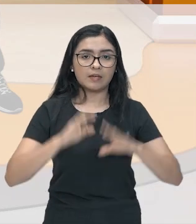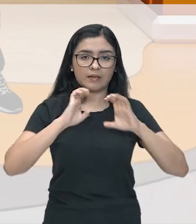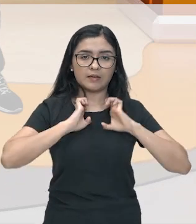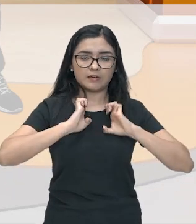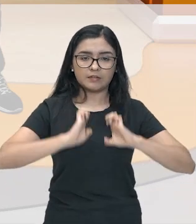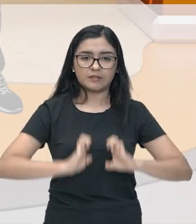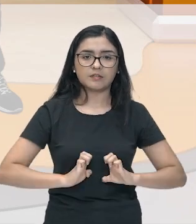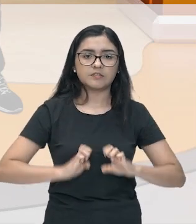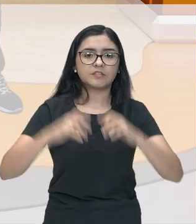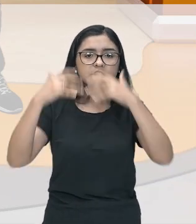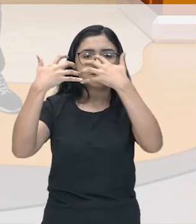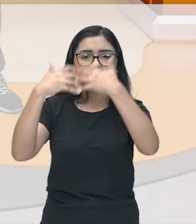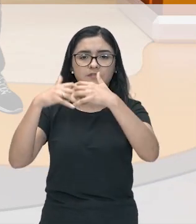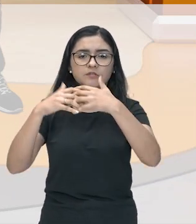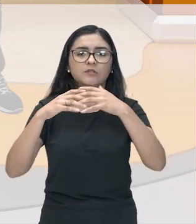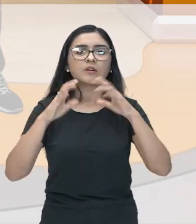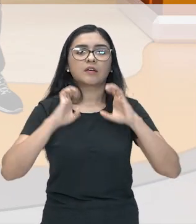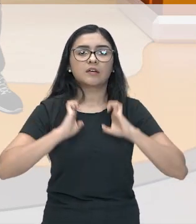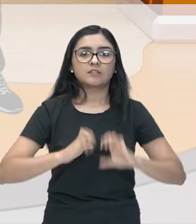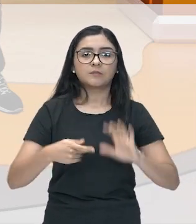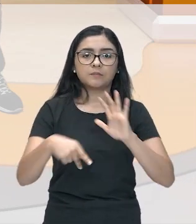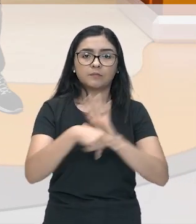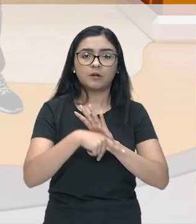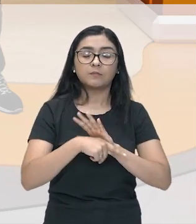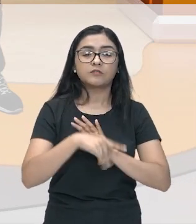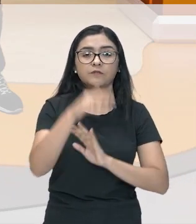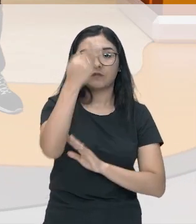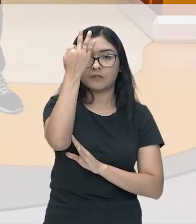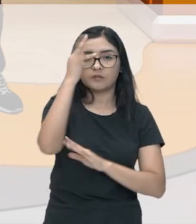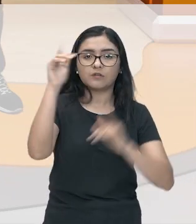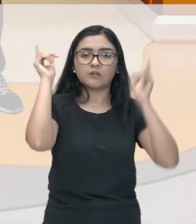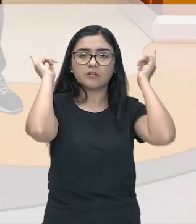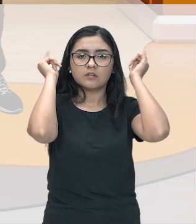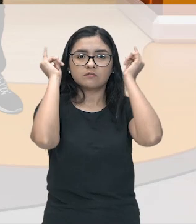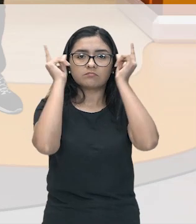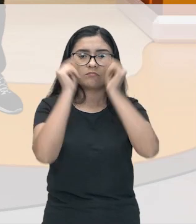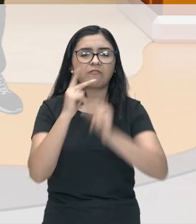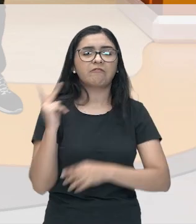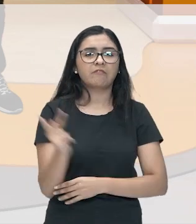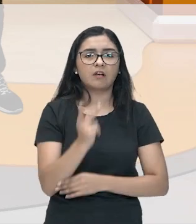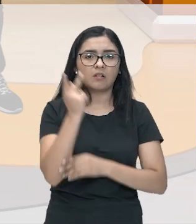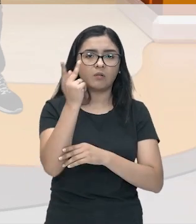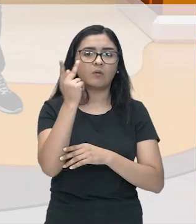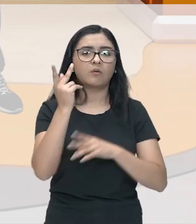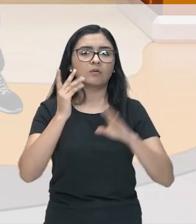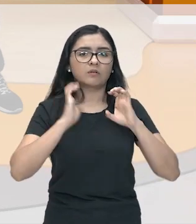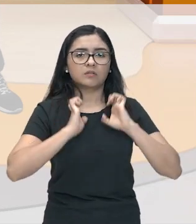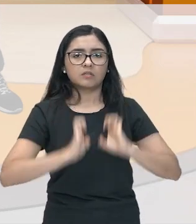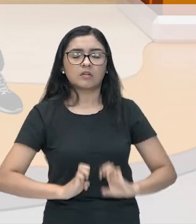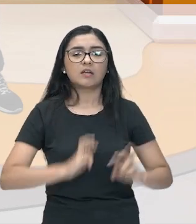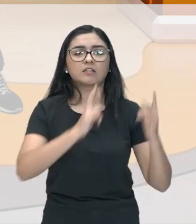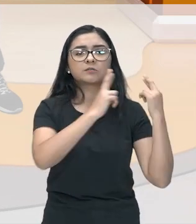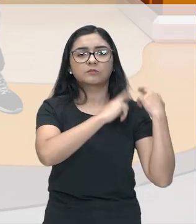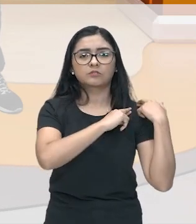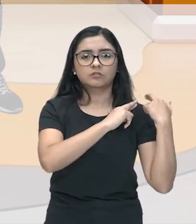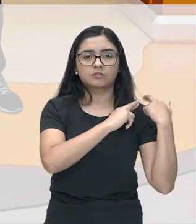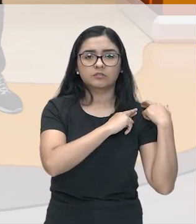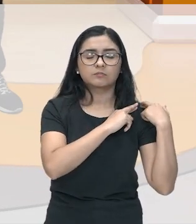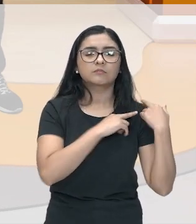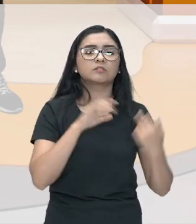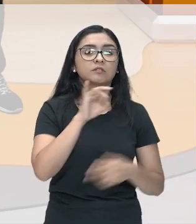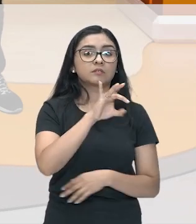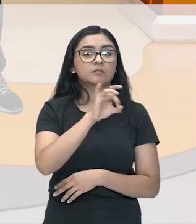reflexões éticas de filósofos gregos sobre virtude, moralidade, responsabilidade individual,